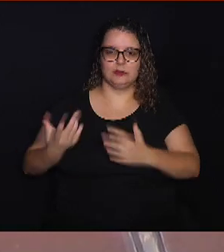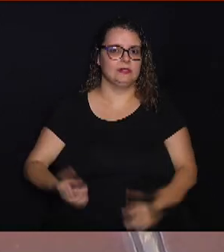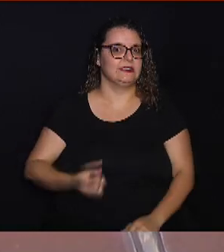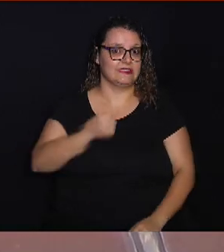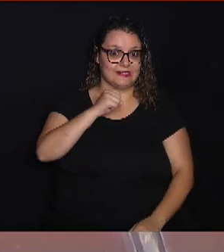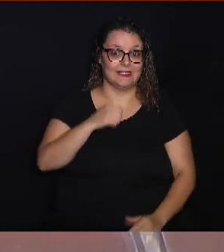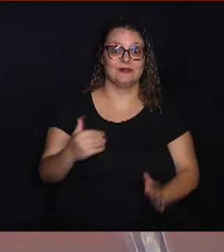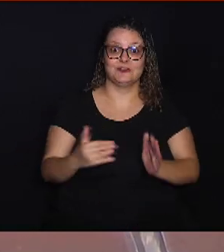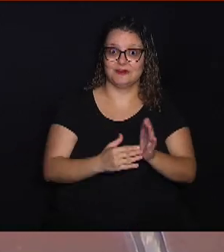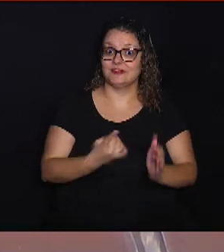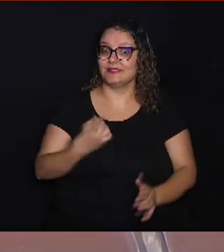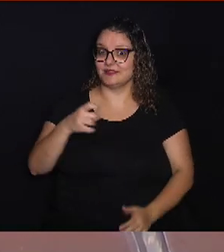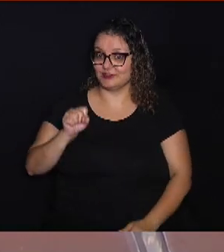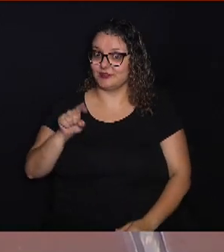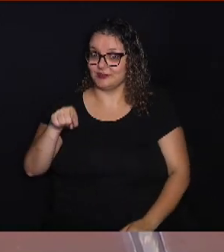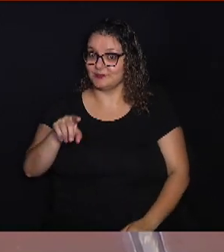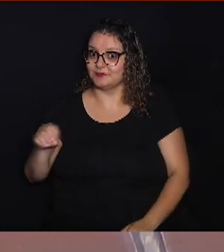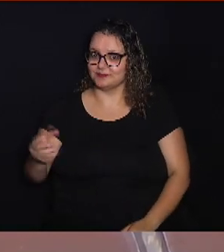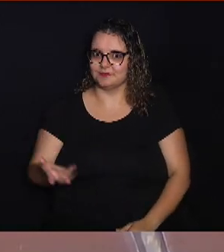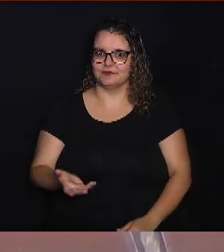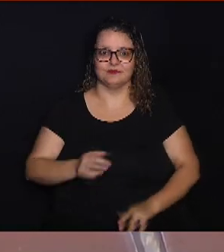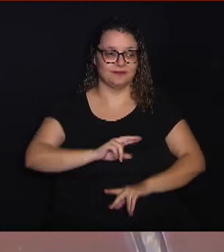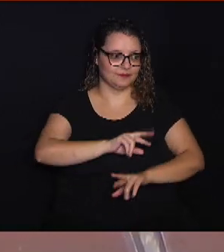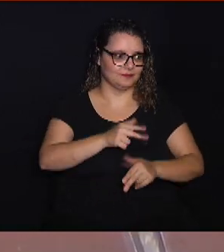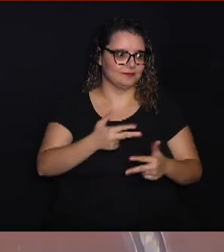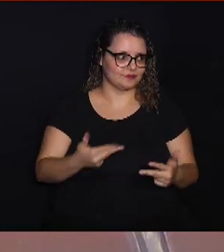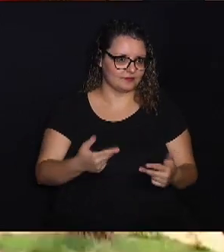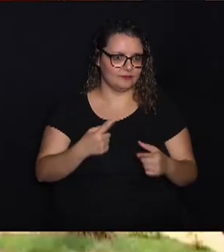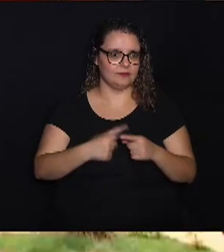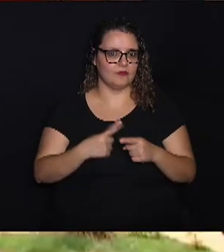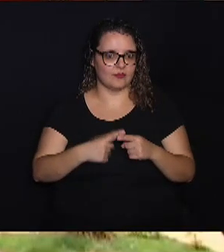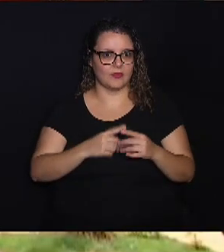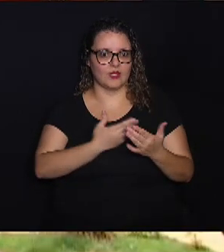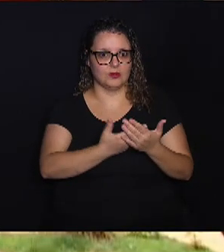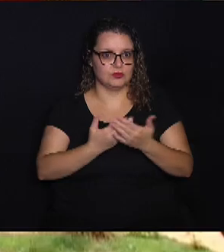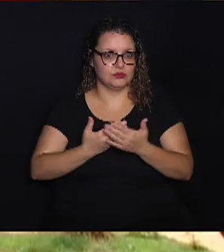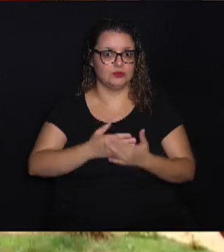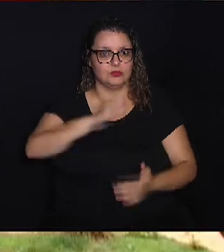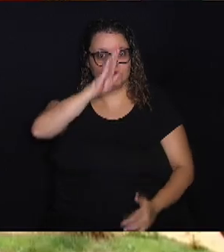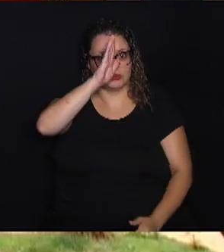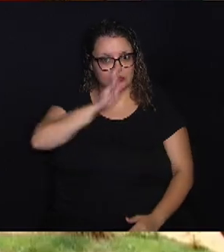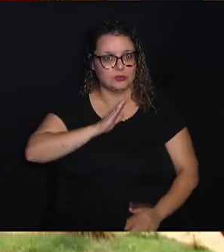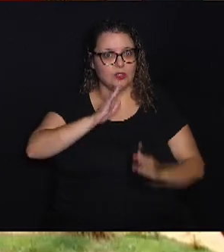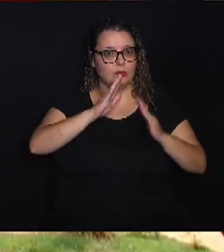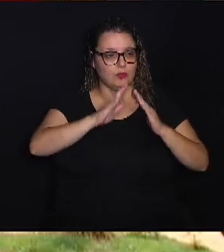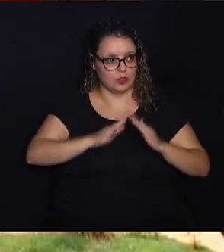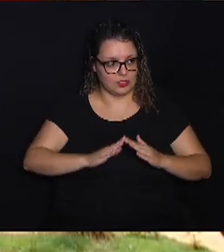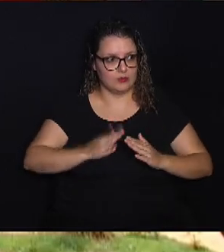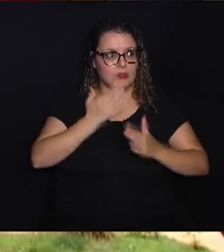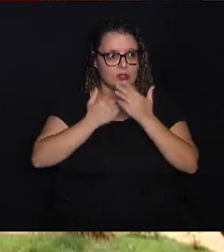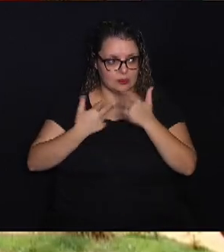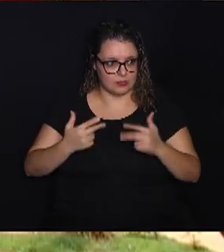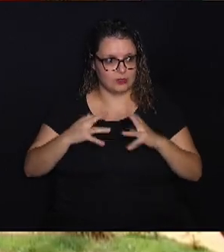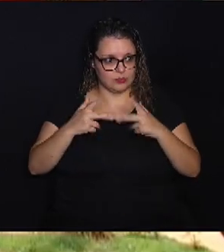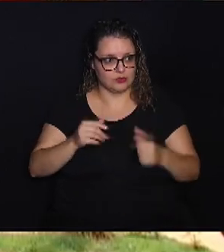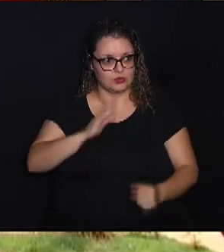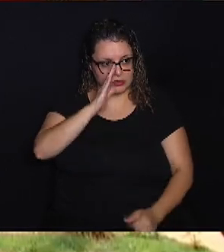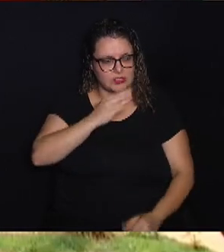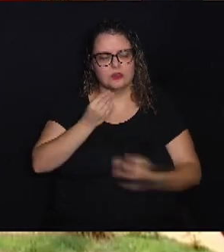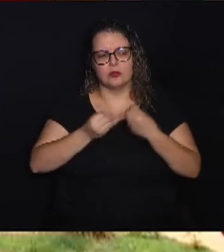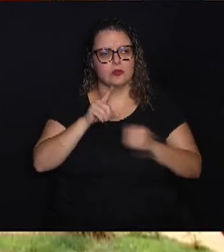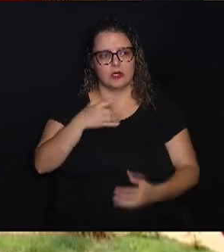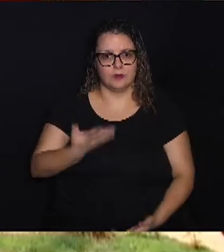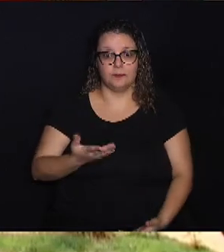às 18. São várias coisas, né, porque o estudo é de graça, moradia, alimentação, como que é isso?